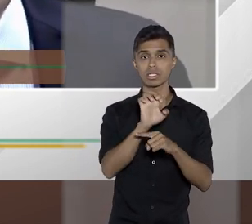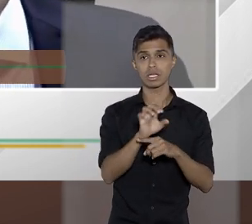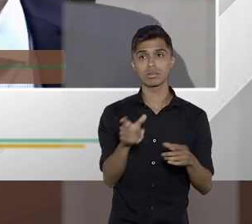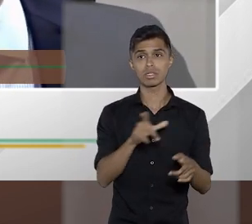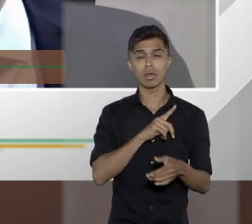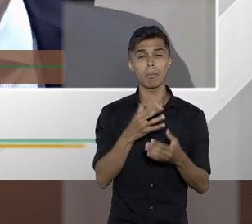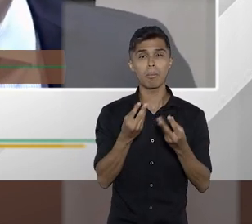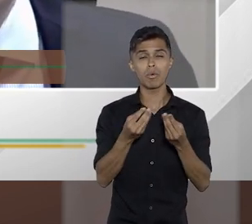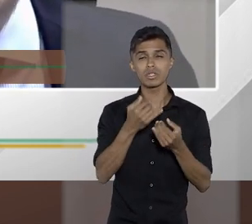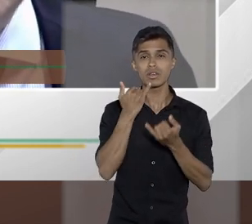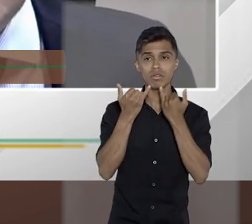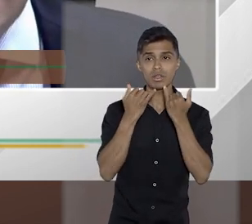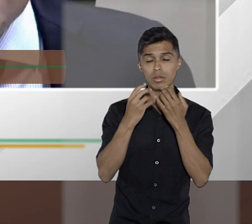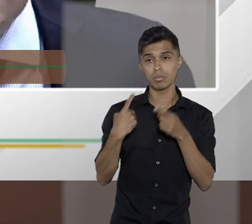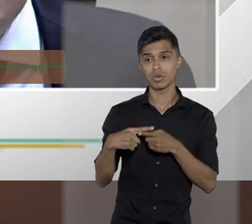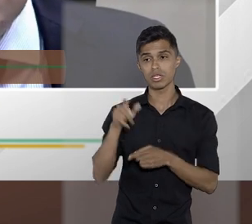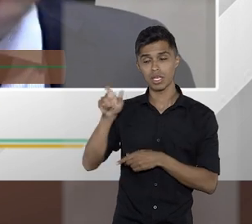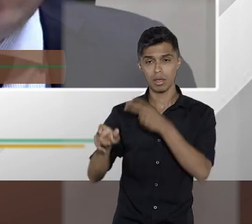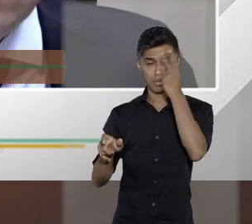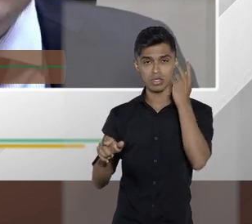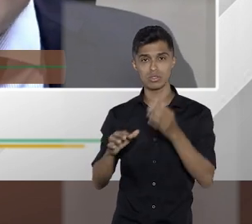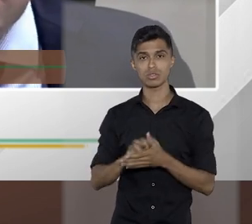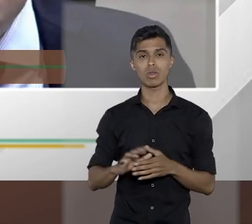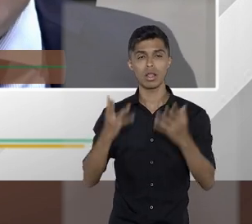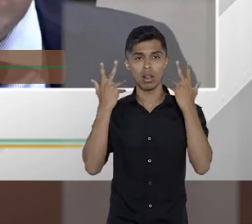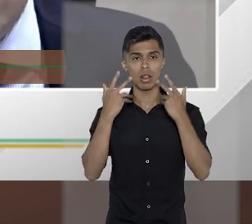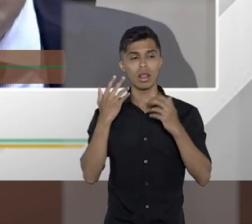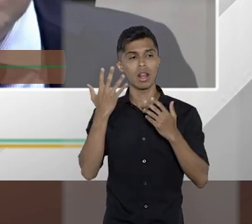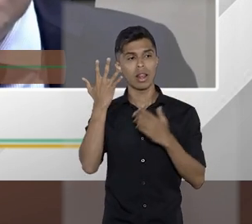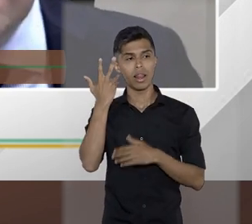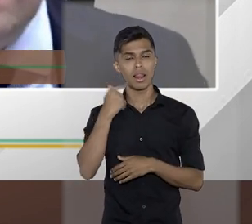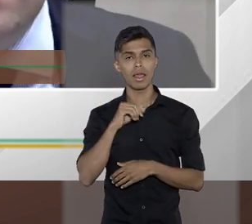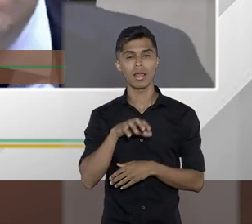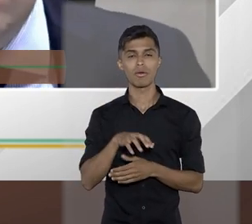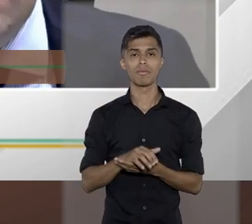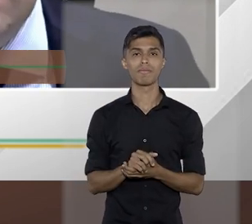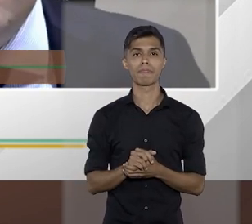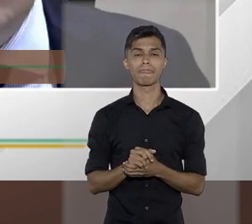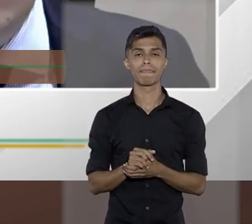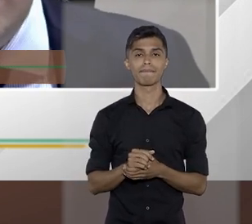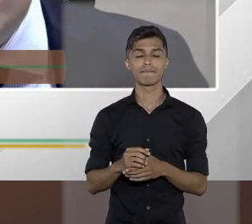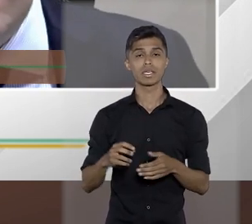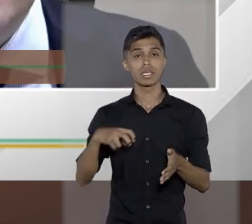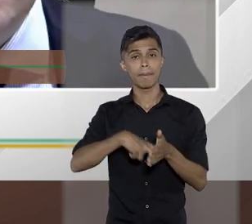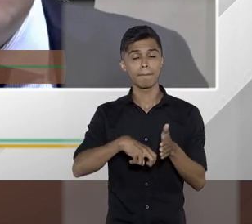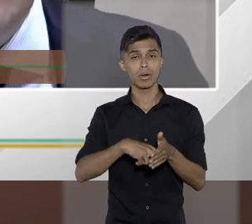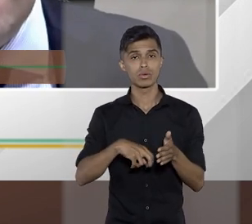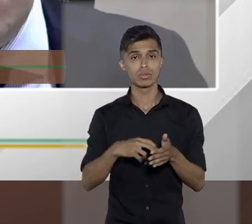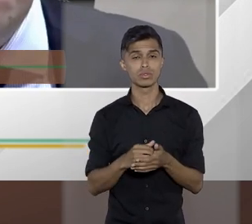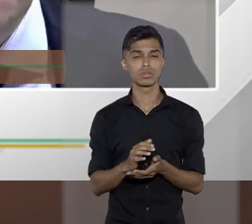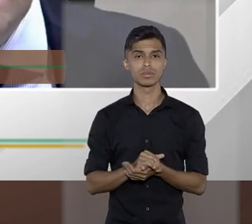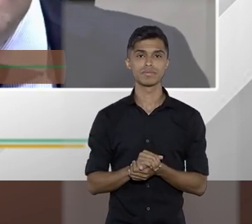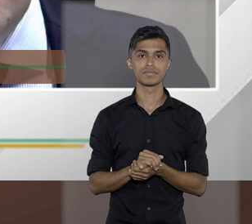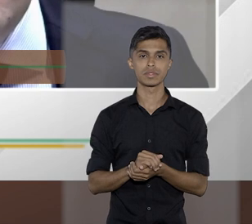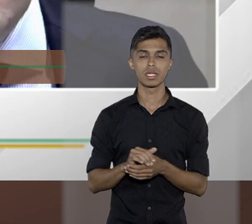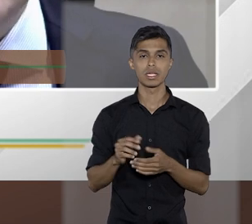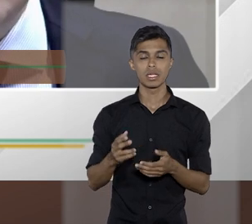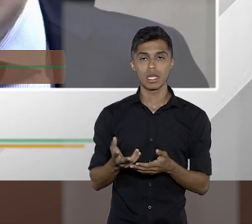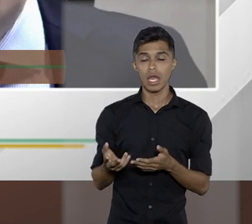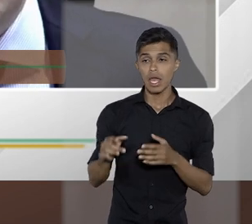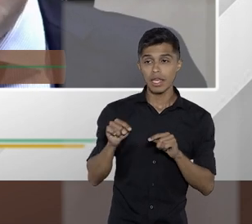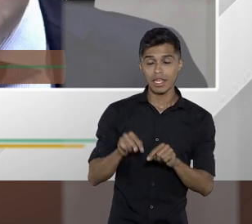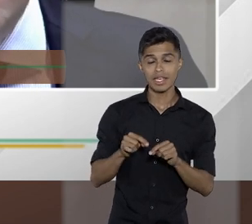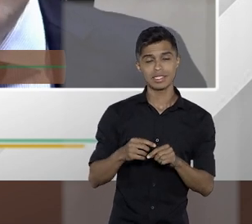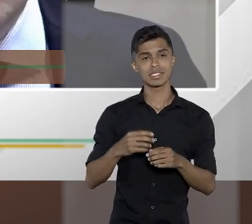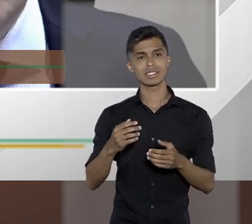informações da declaração do imposto de renda. Não todos os estados, mas eu acho que alguns que têm convênio com a Receita Federal. E